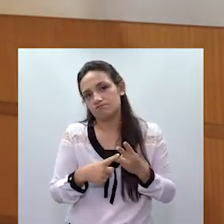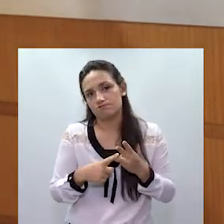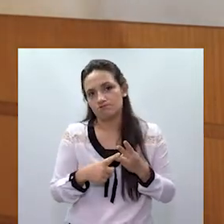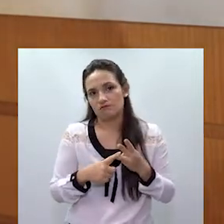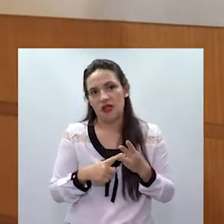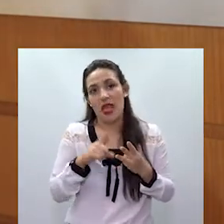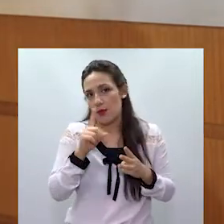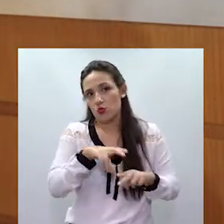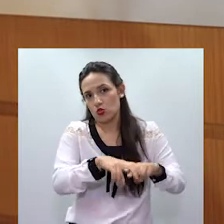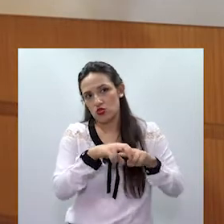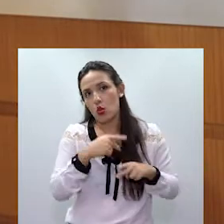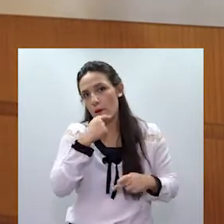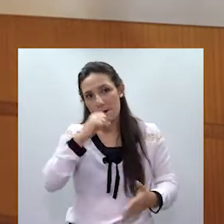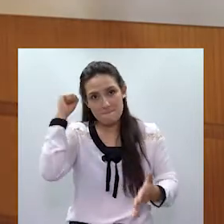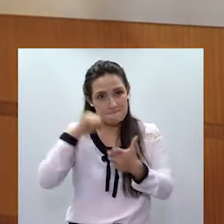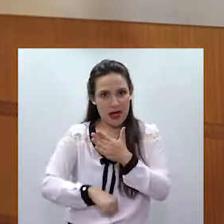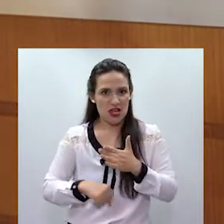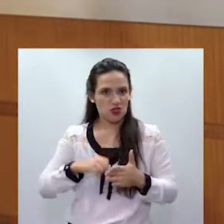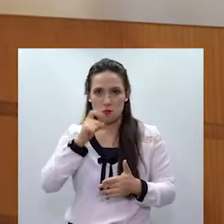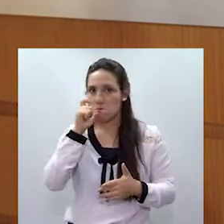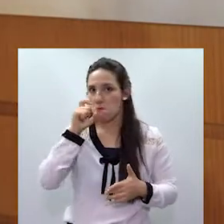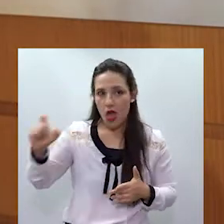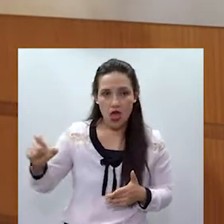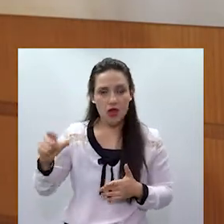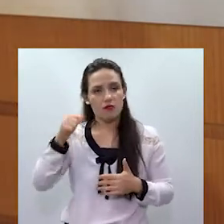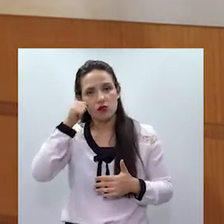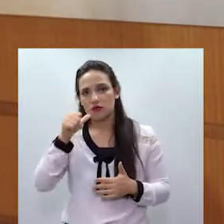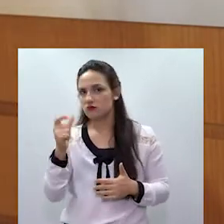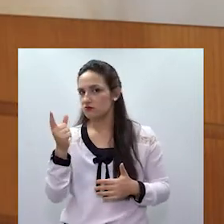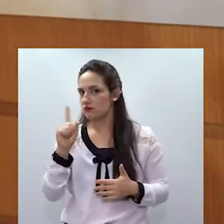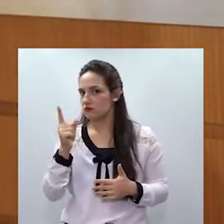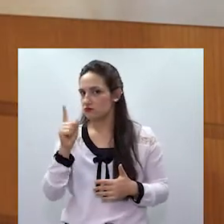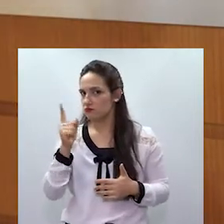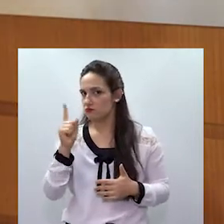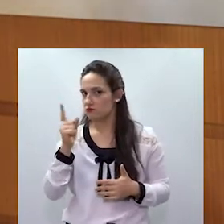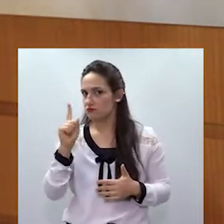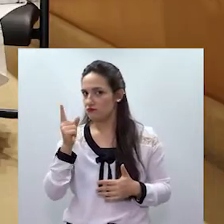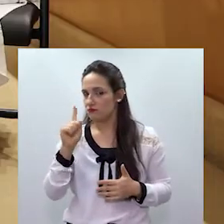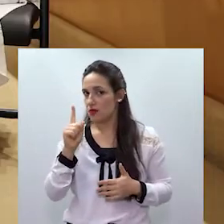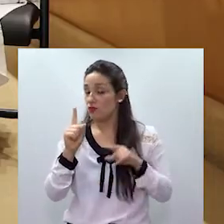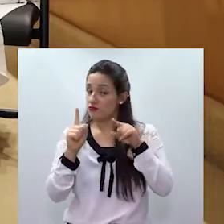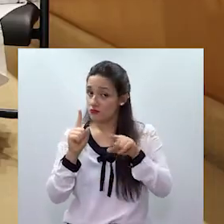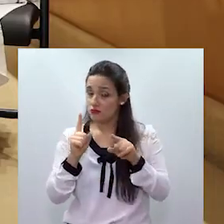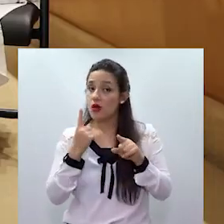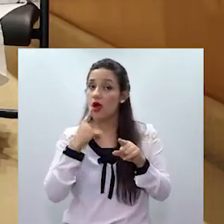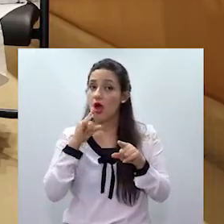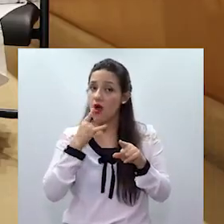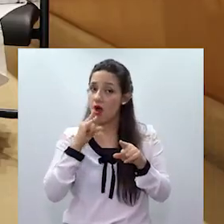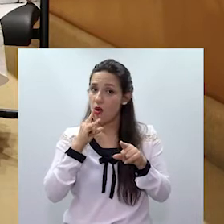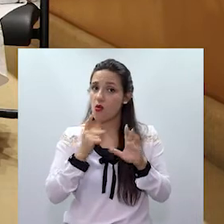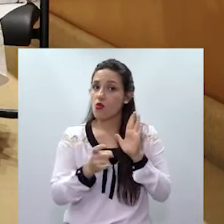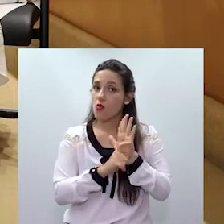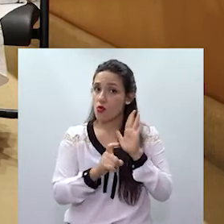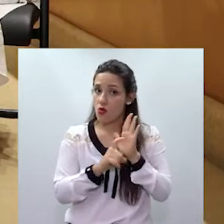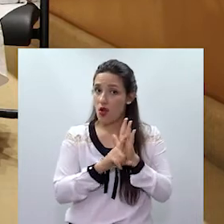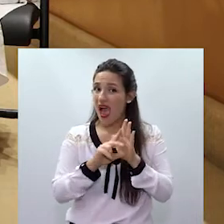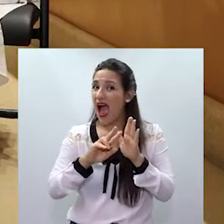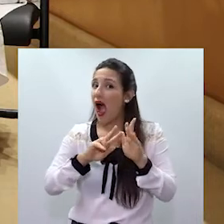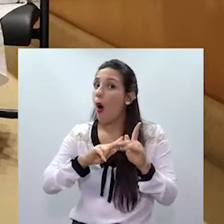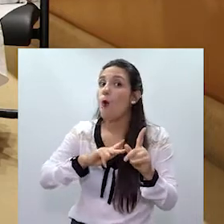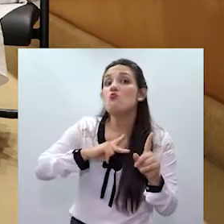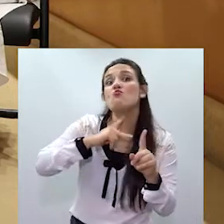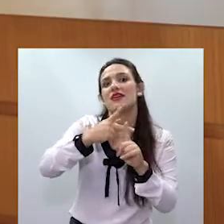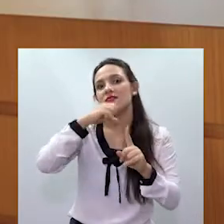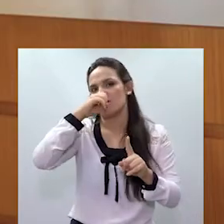doméstica. Isso também é um mito. O álcool e as drogas potencializam a violência, aumentam a violência, mas não são a causa